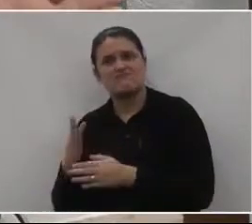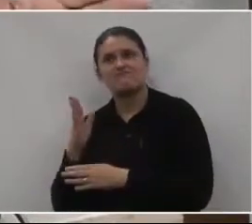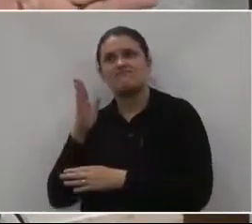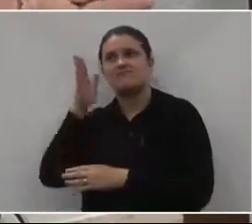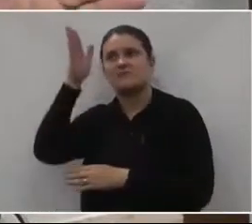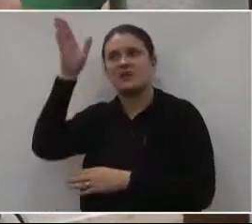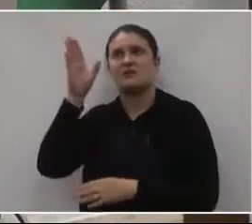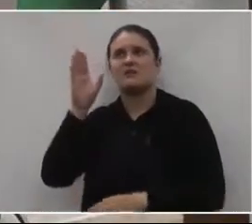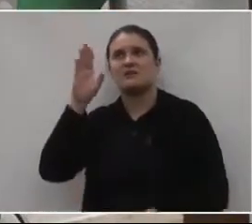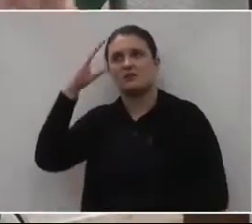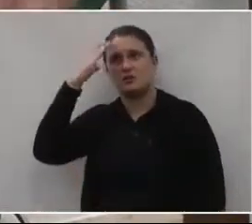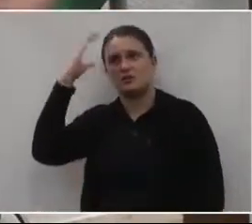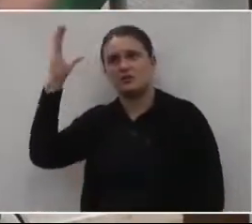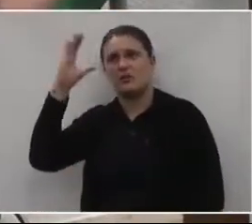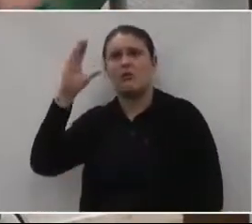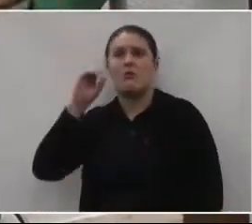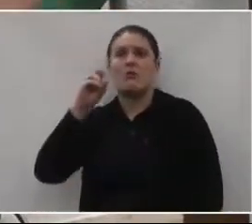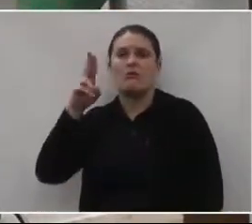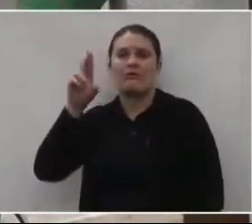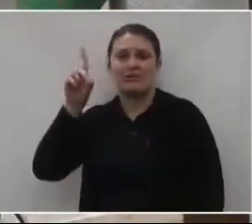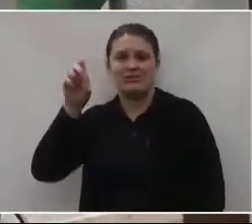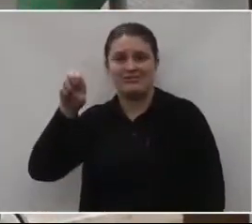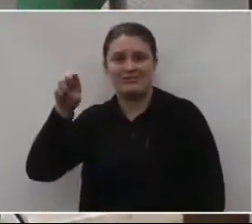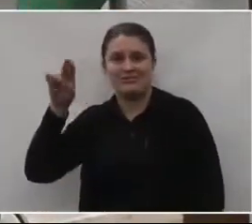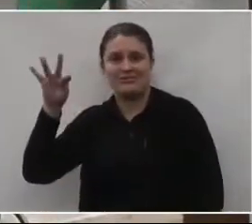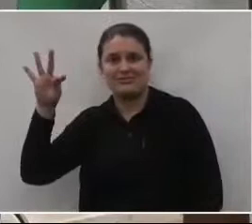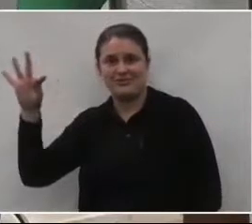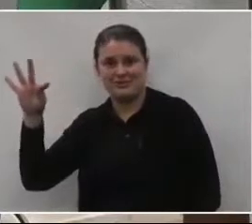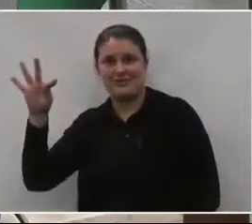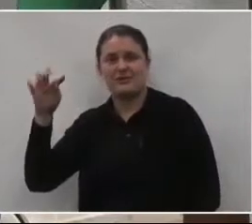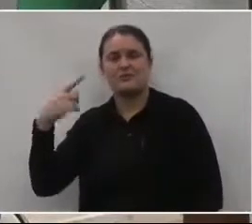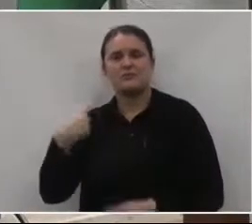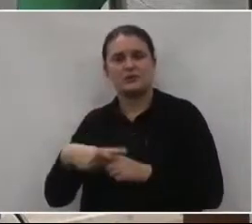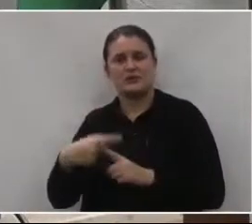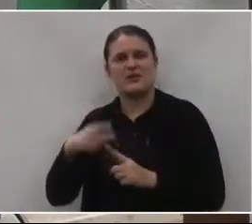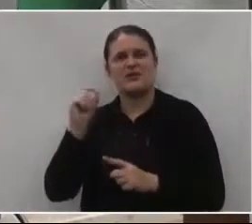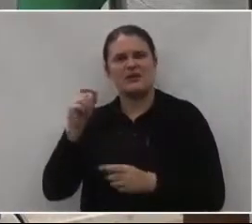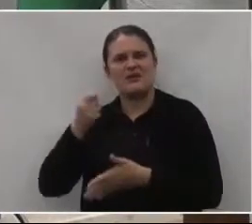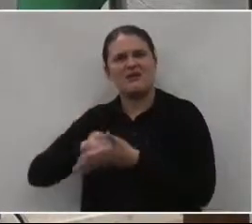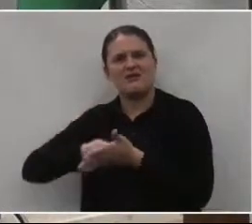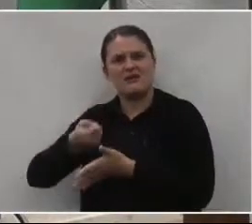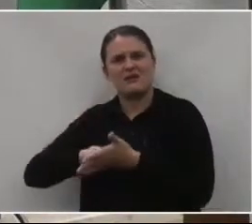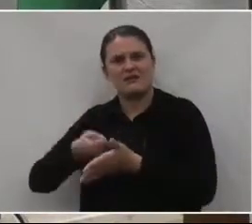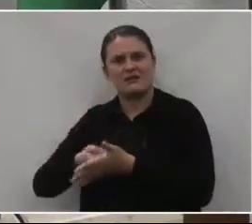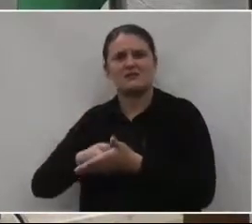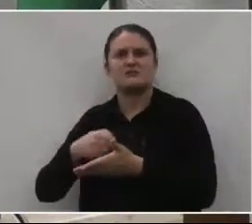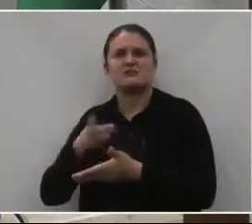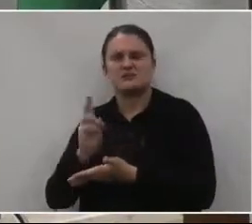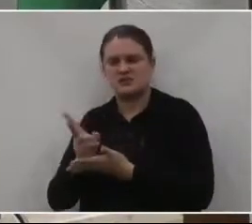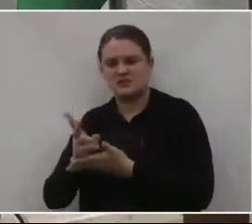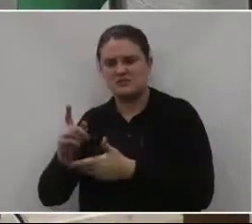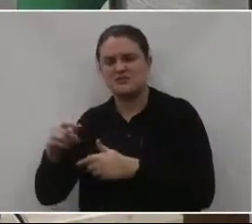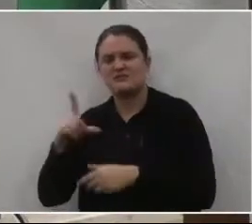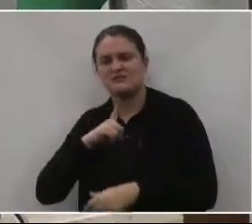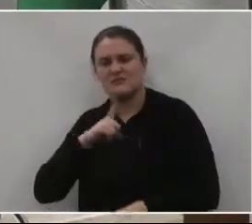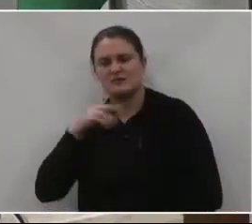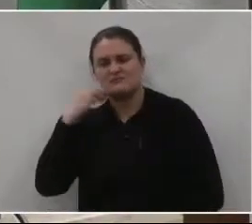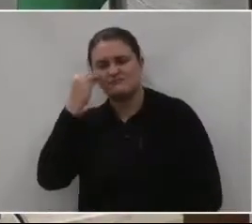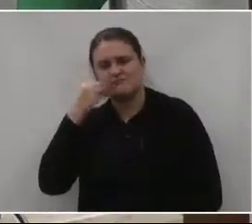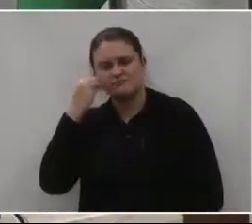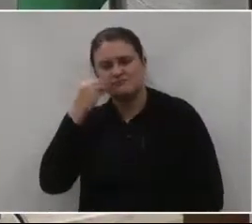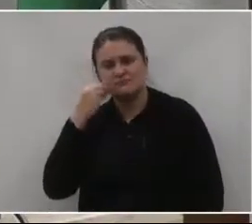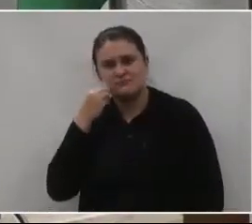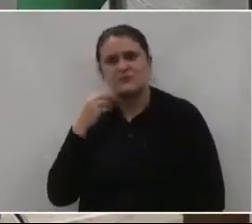irmos até o DENIT, encabeçado aí por quem já está nessa luta há mais tempo e que tem mais experiência,